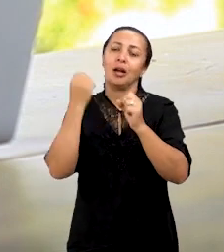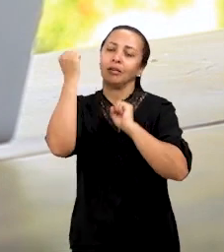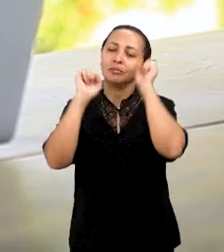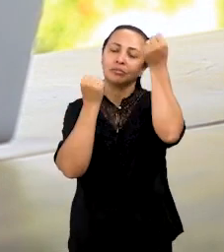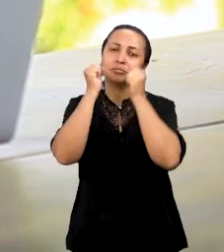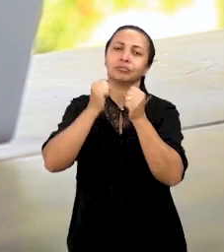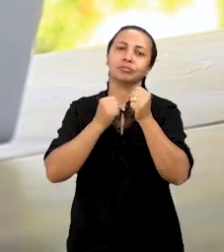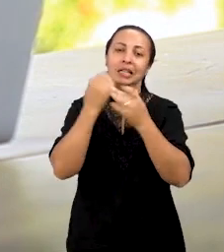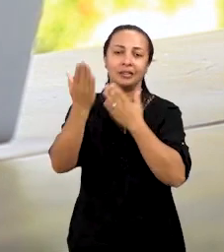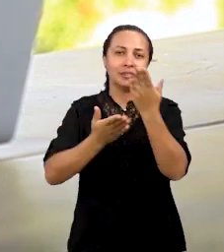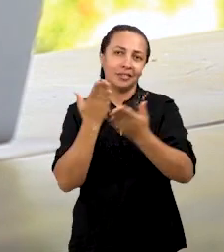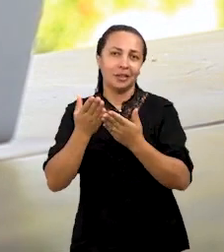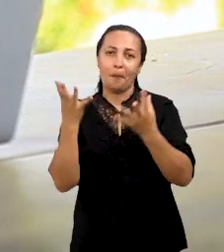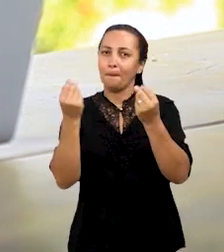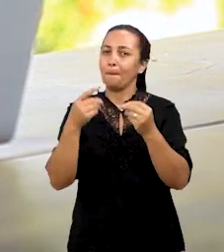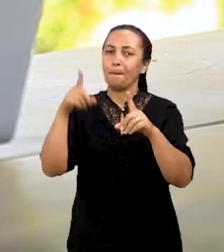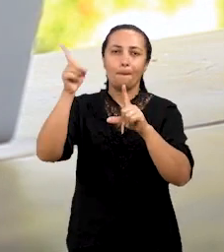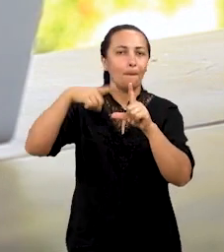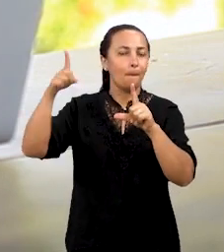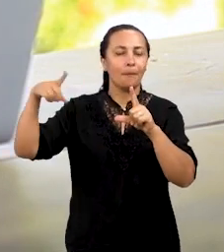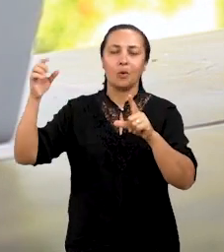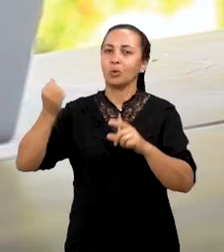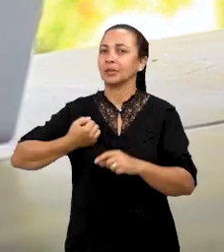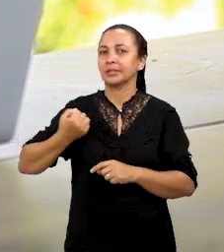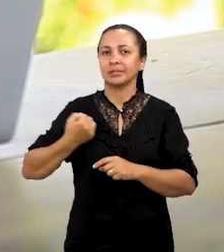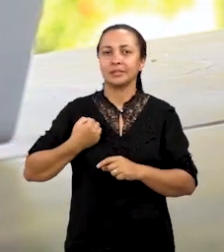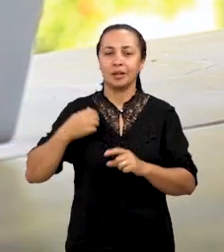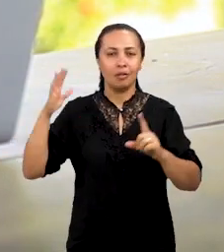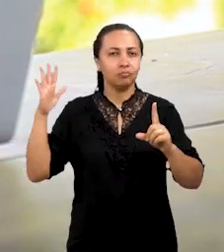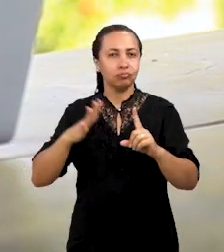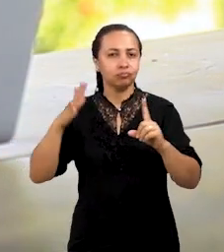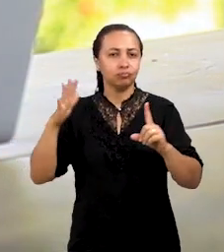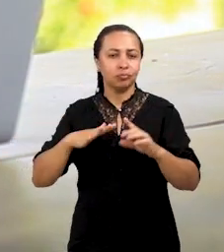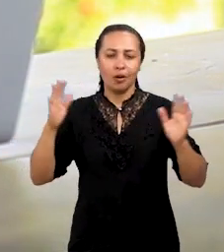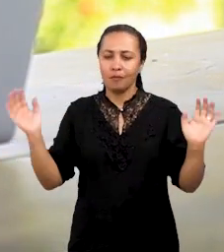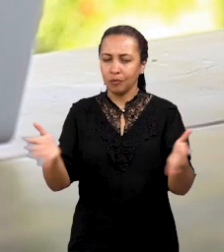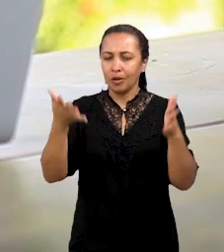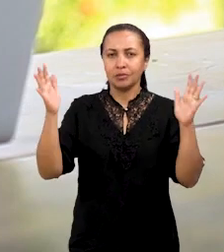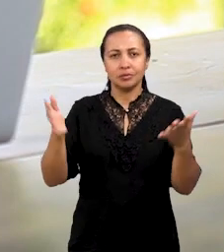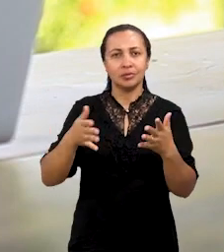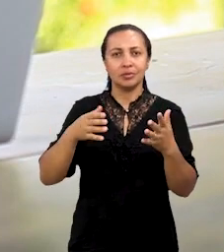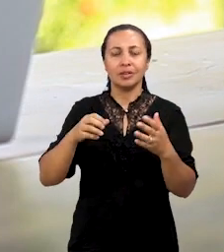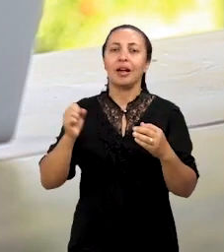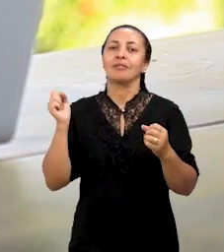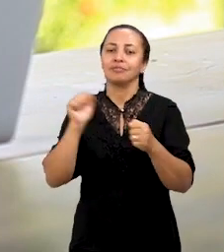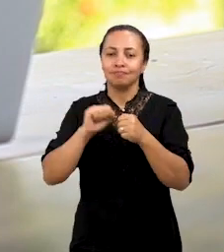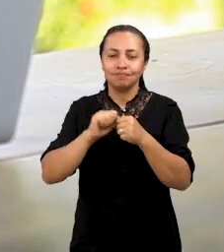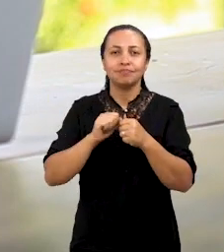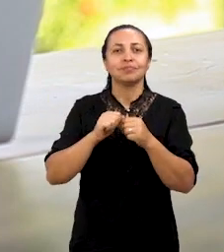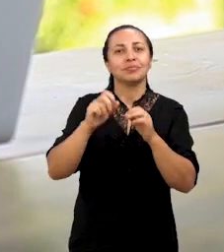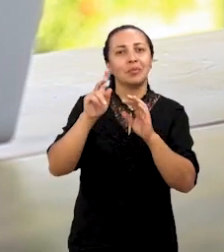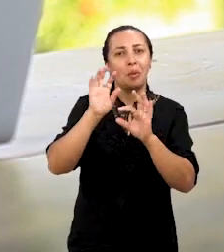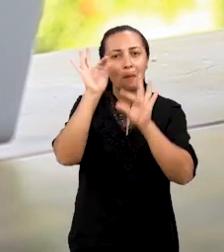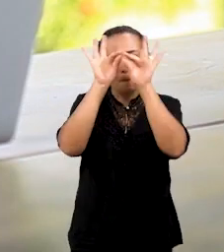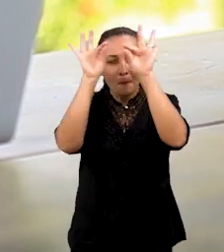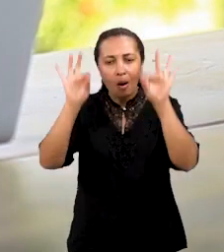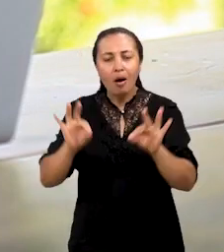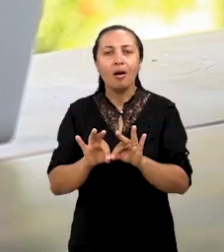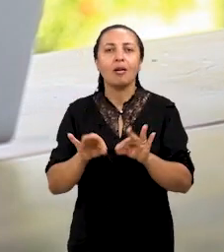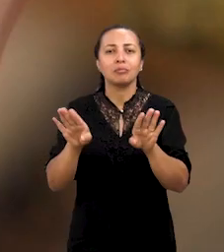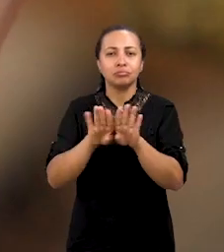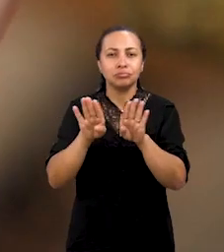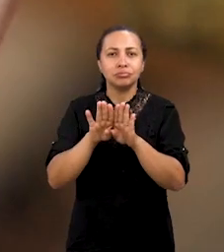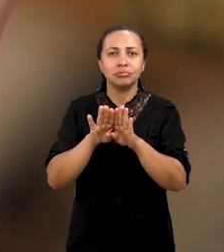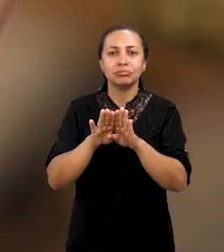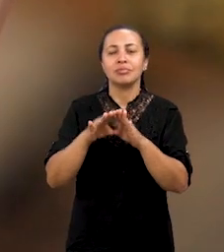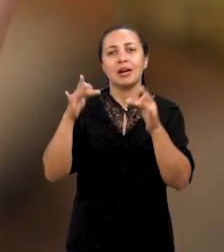muitos dados. A gente é estimulado a criar programas, aplicações, para mexer com um grande volume de